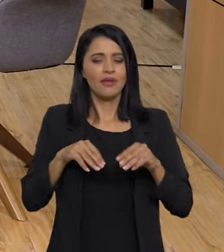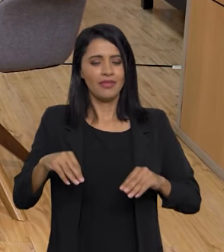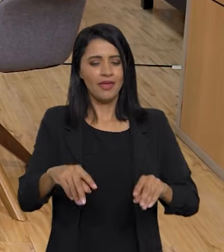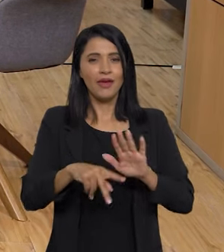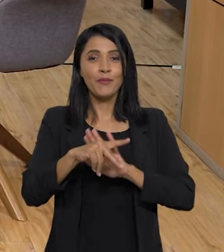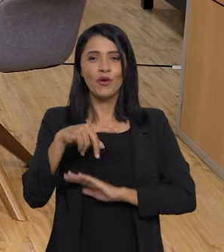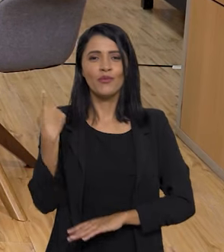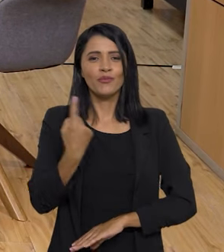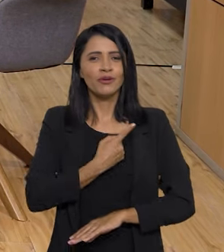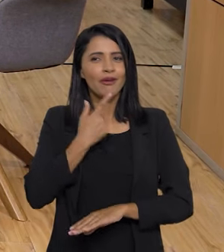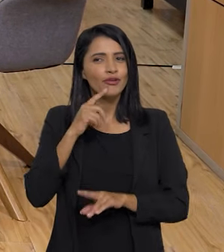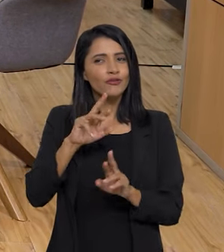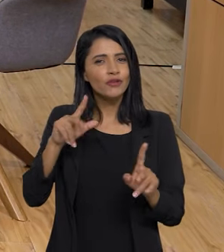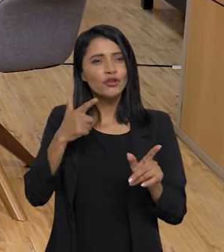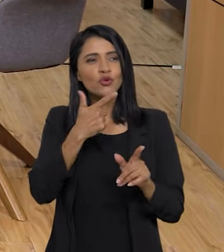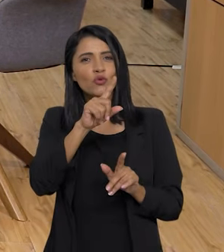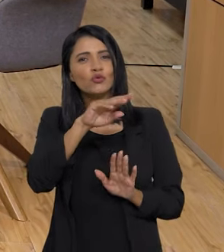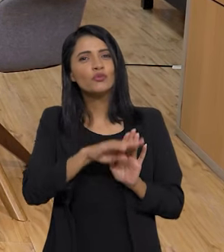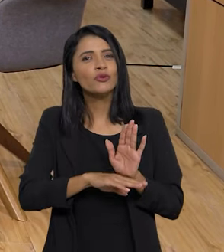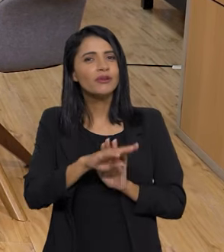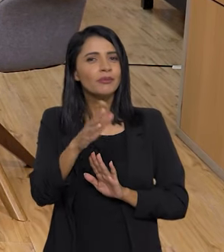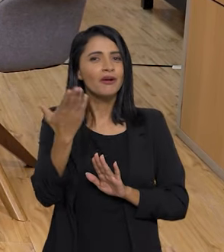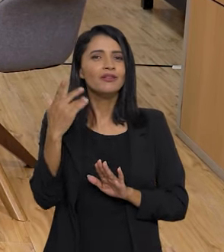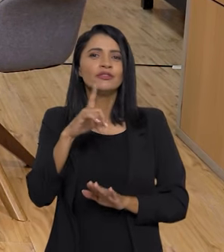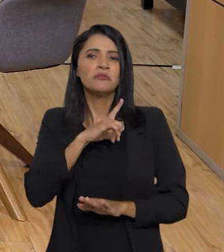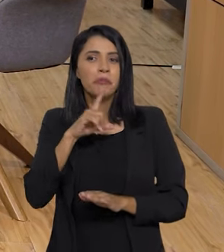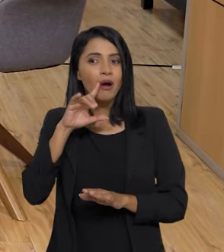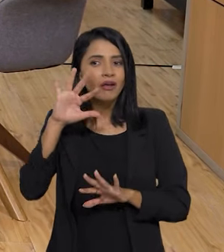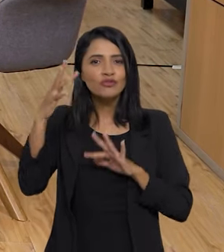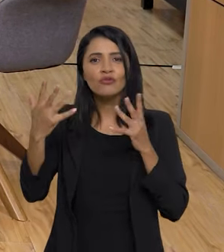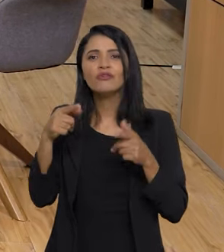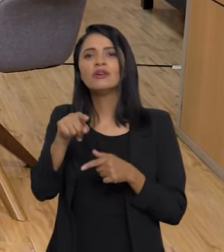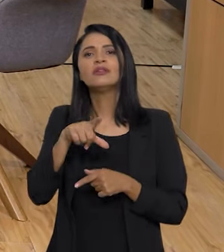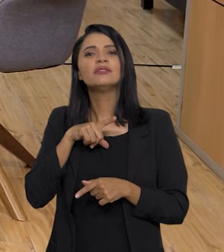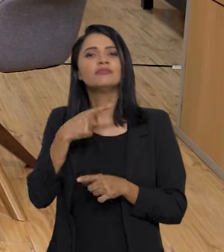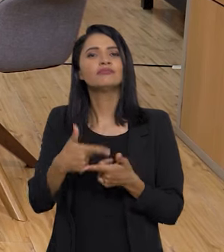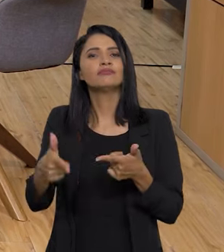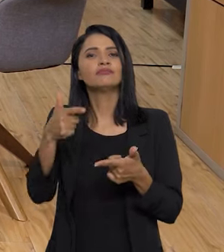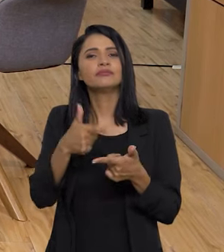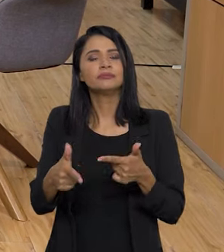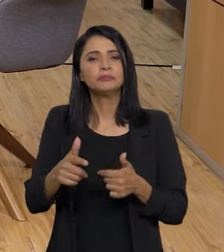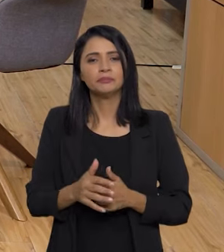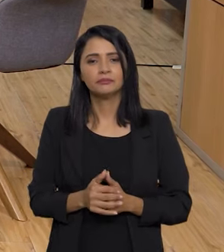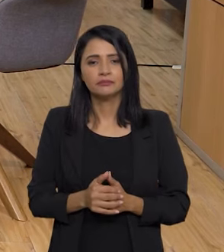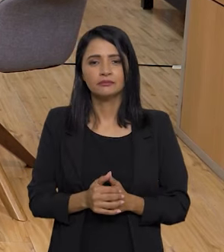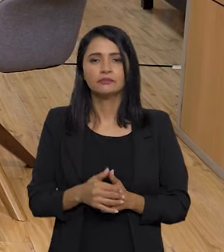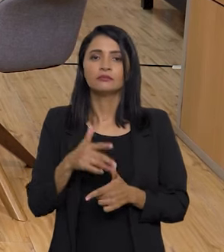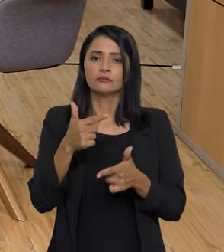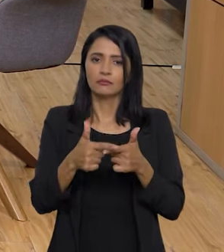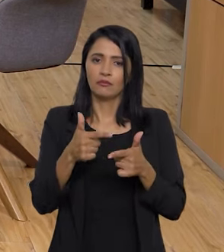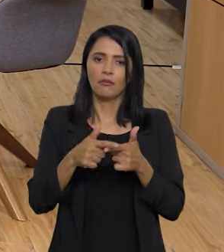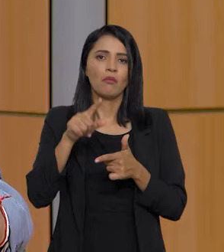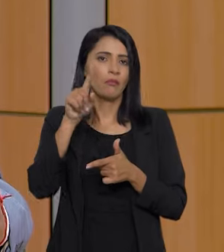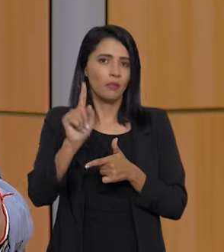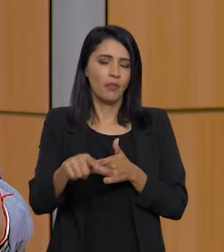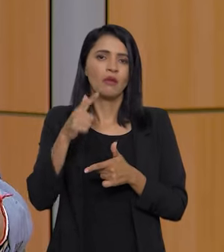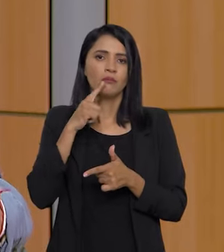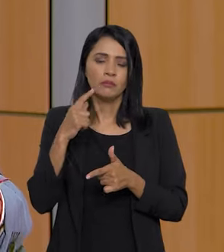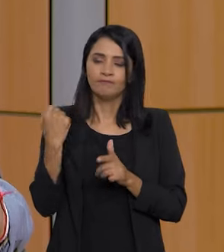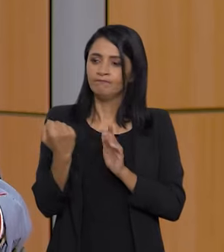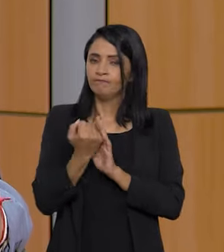diferente de outras iniciativas que já aconteceram antes para resolver esse problema? Esse problema é um problema histórico.